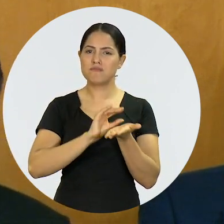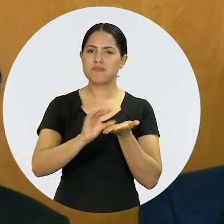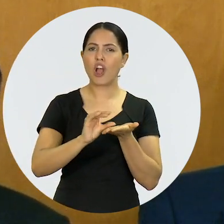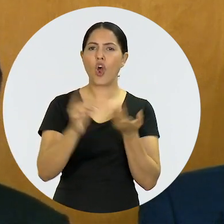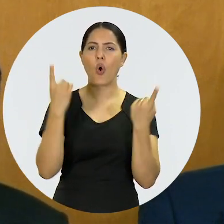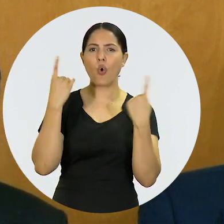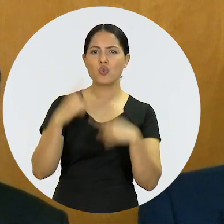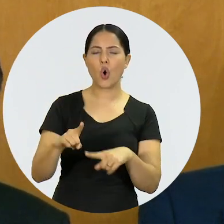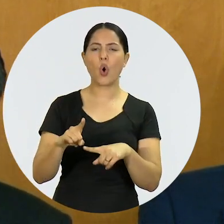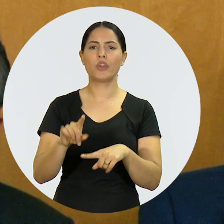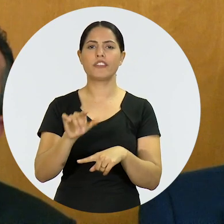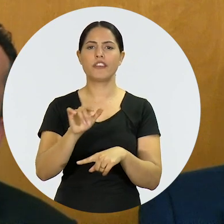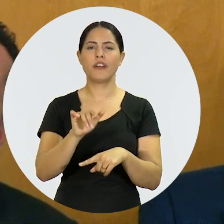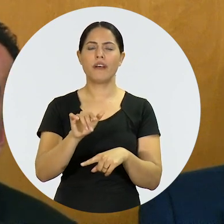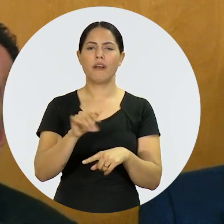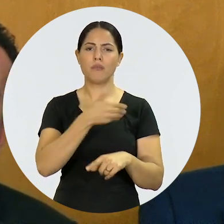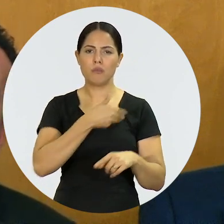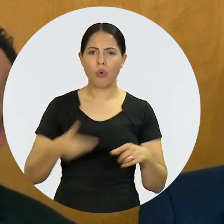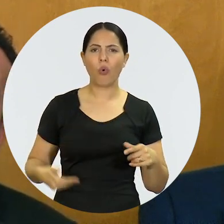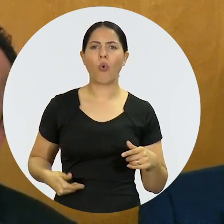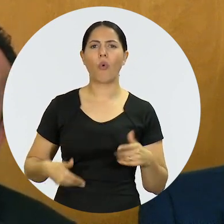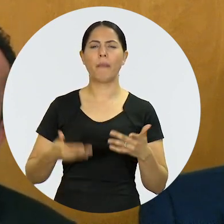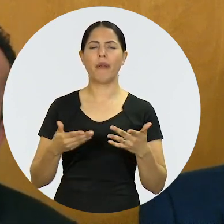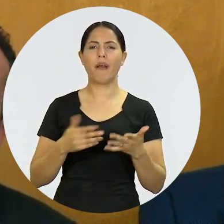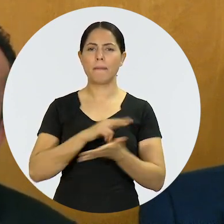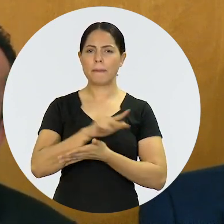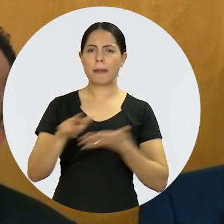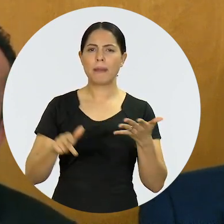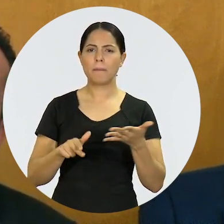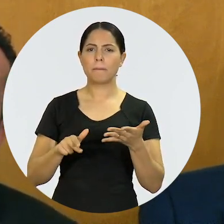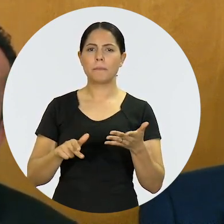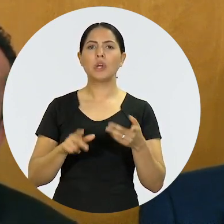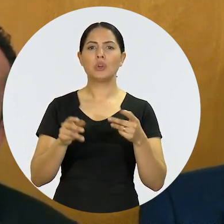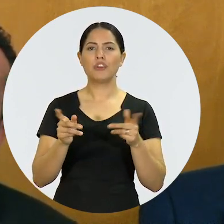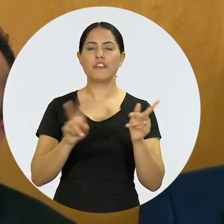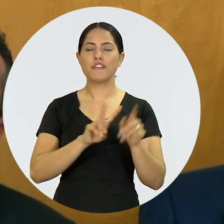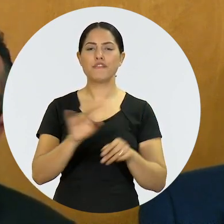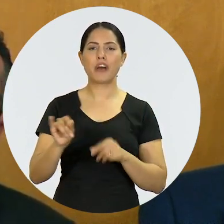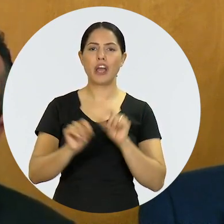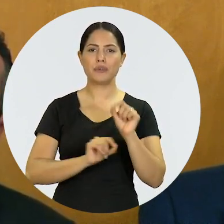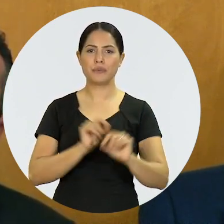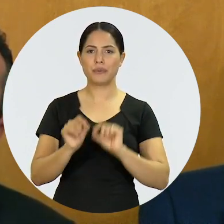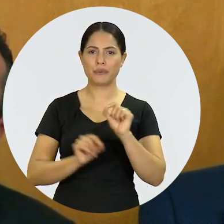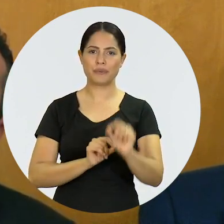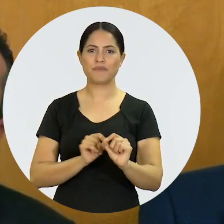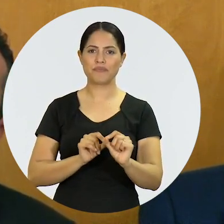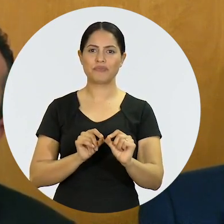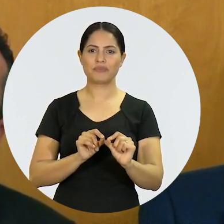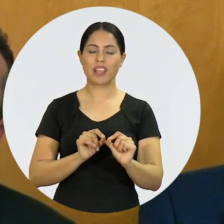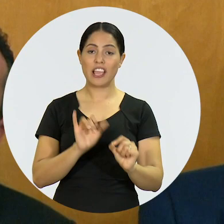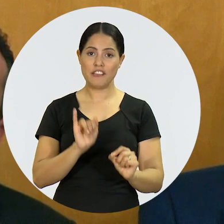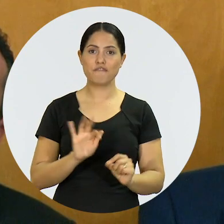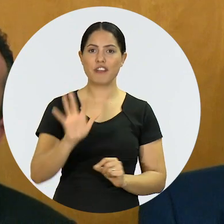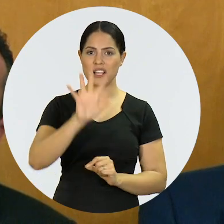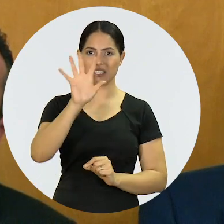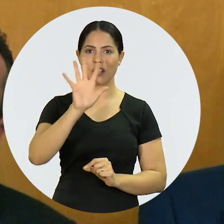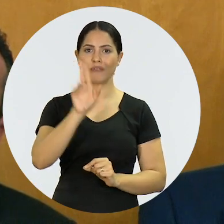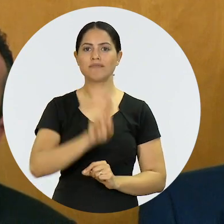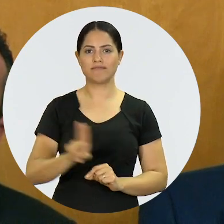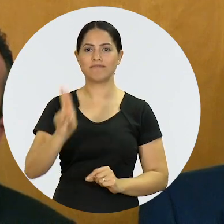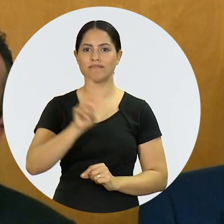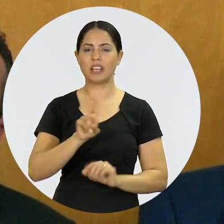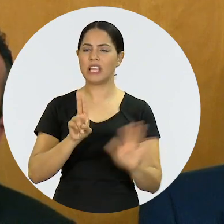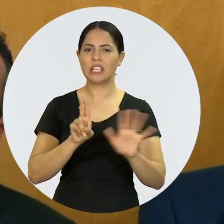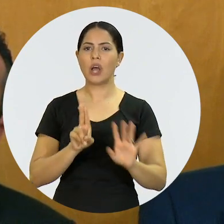contra a Fazenda Pública, das ações contra a Fazenda, contra o poder público, serão utilizados, na correção, o índice da